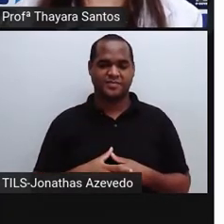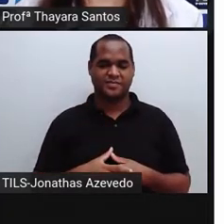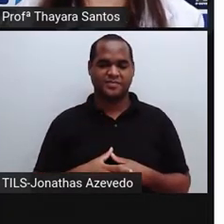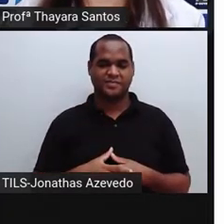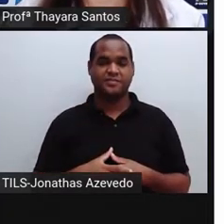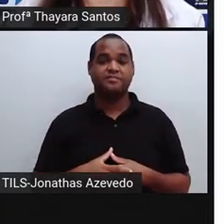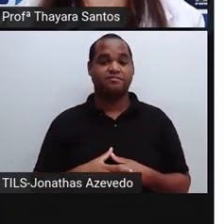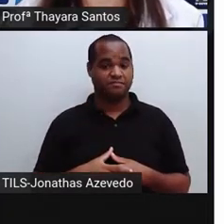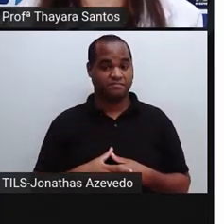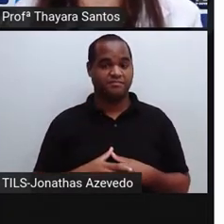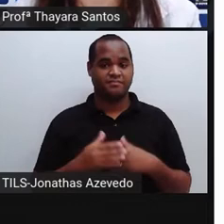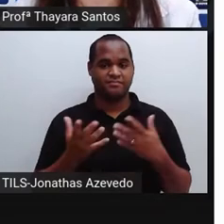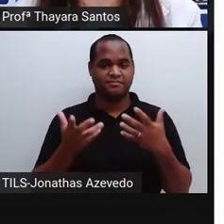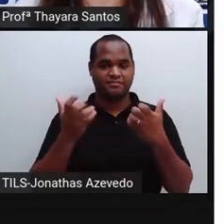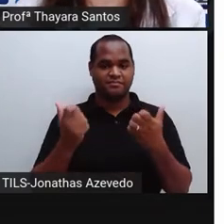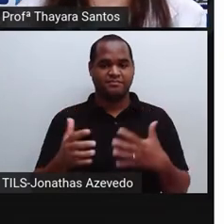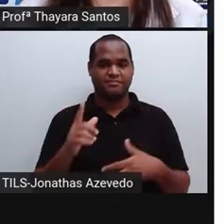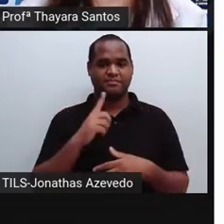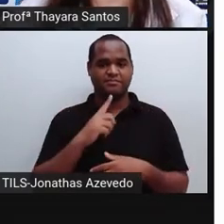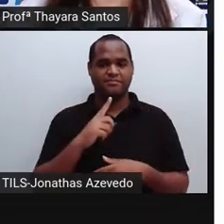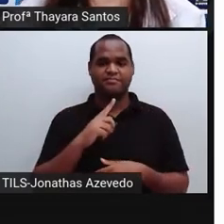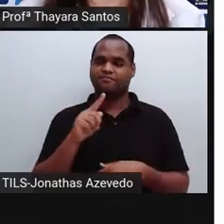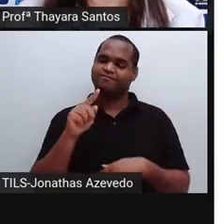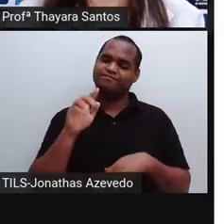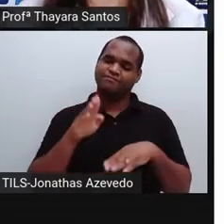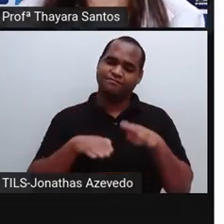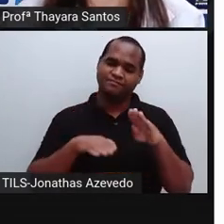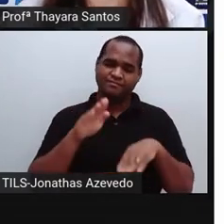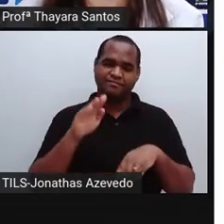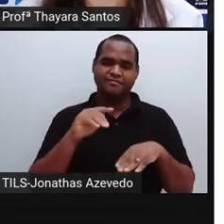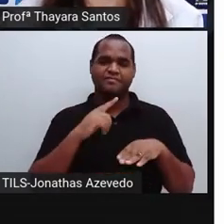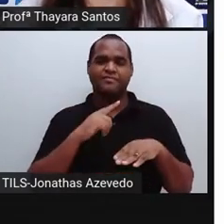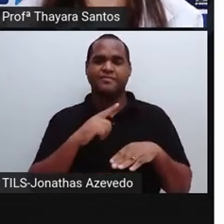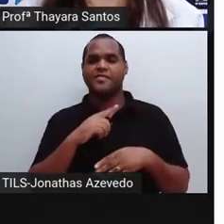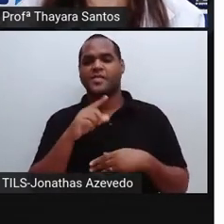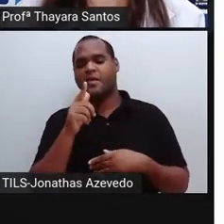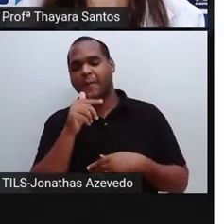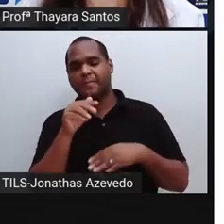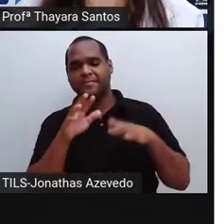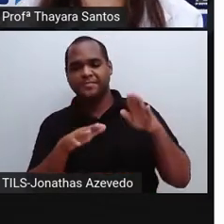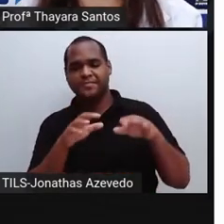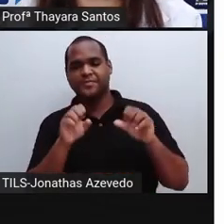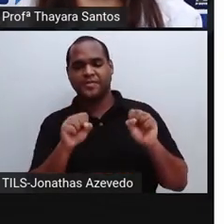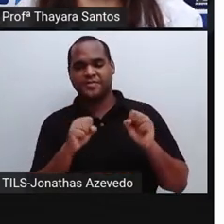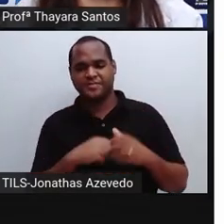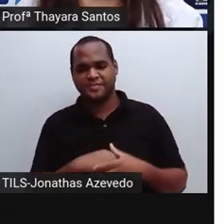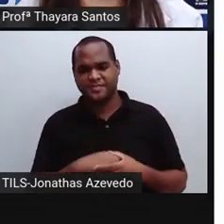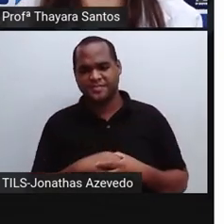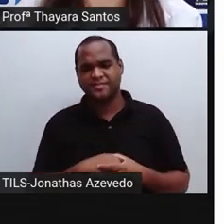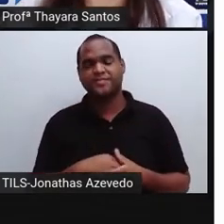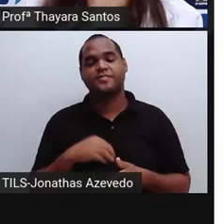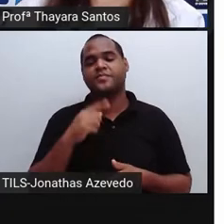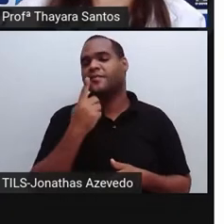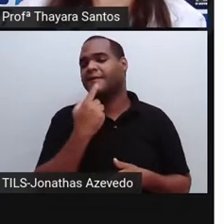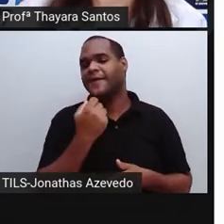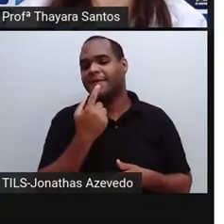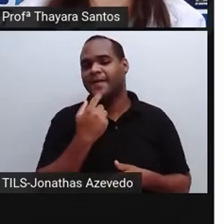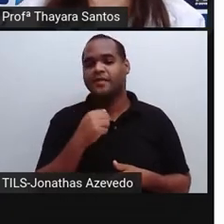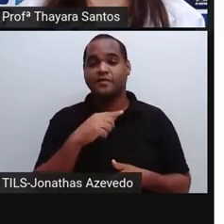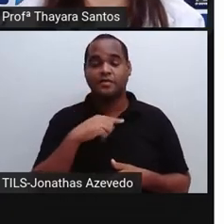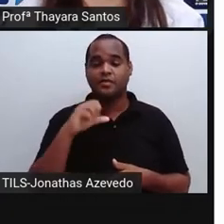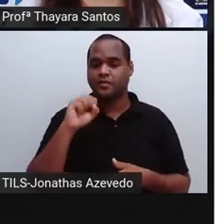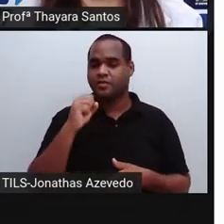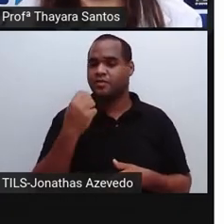E de acordo com o órgão, também vai variar a quantidade de água daquele organismo. Então, o sangue, por exemplo, 81